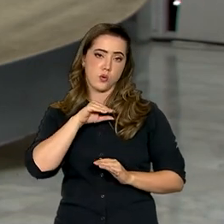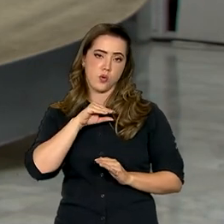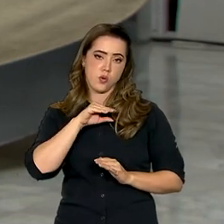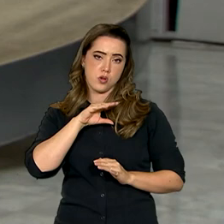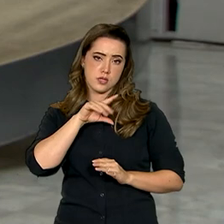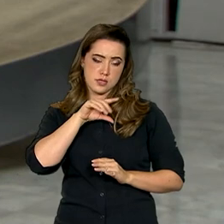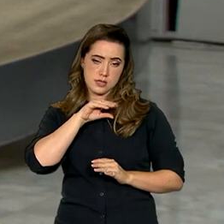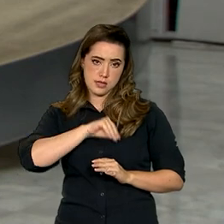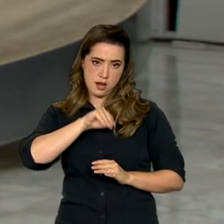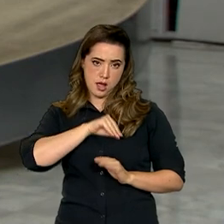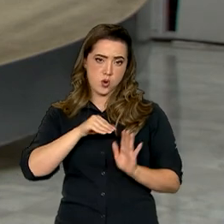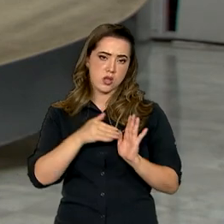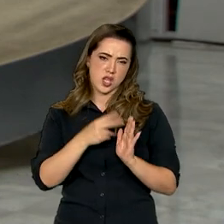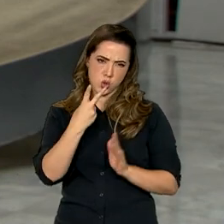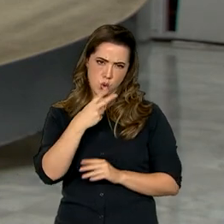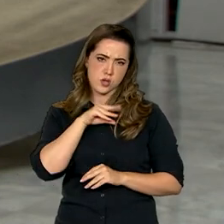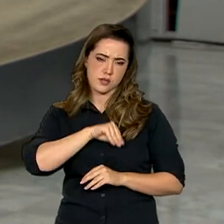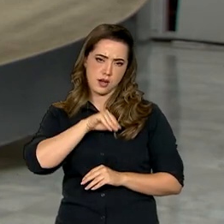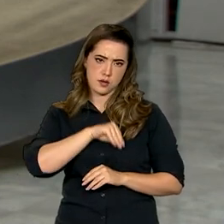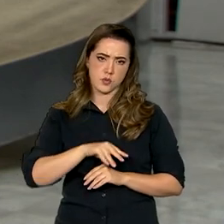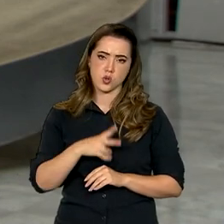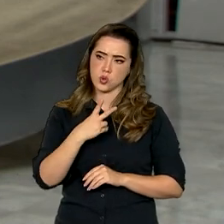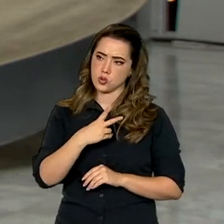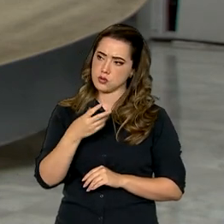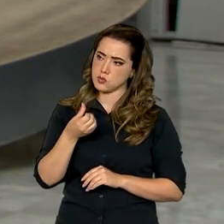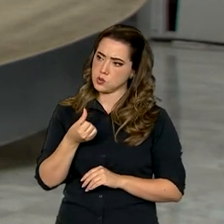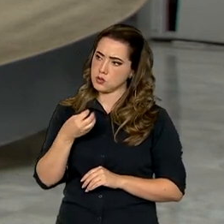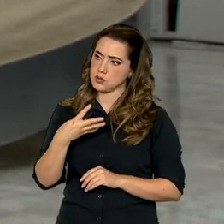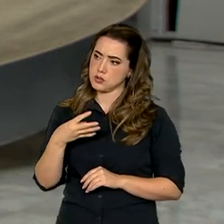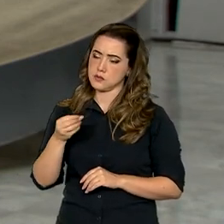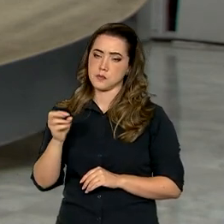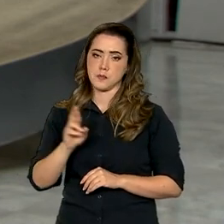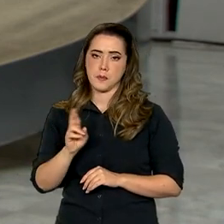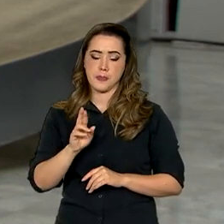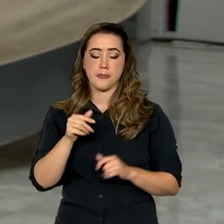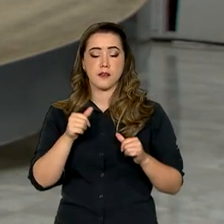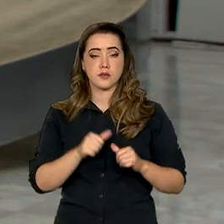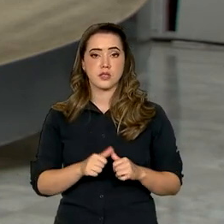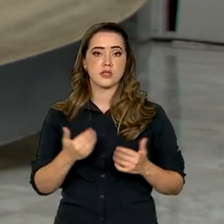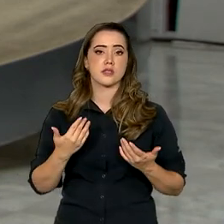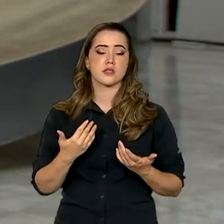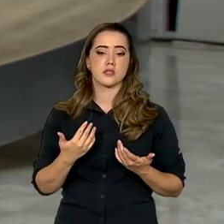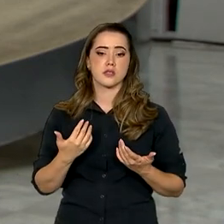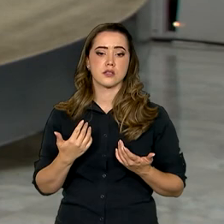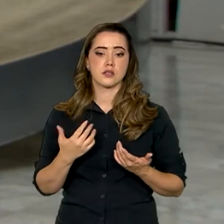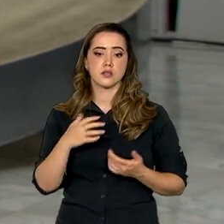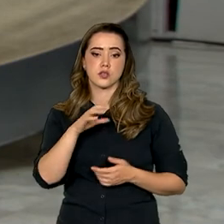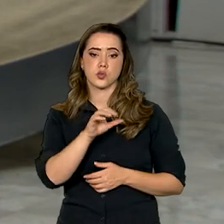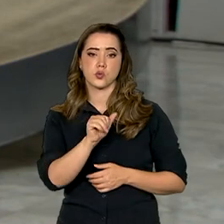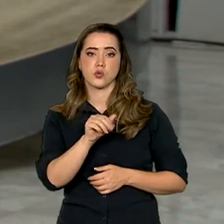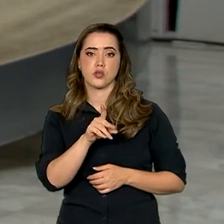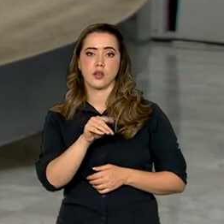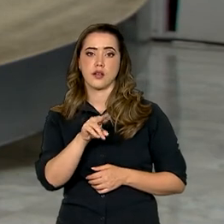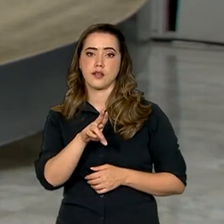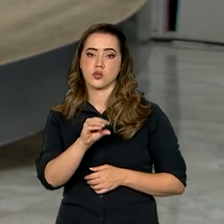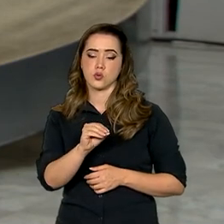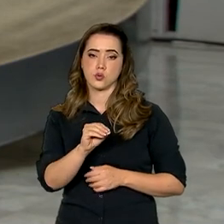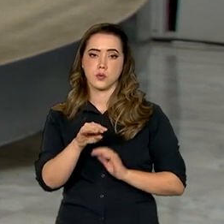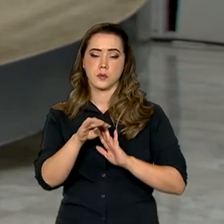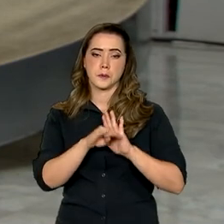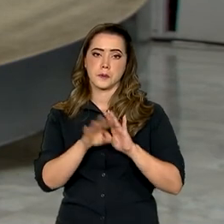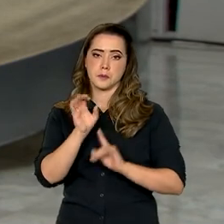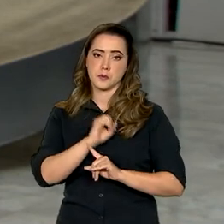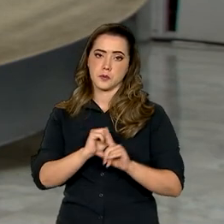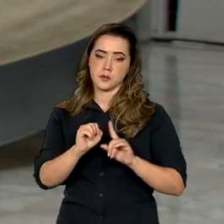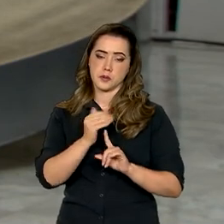dois salários mínimos, portanto, R$ 2.640 e que estão inscritos no Cadastro Único para Programas Sociais do